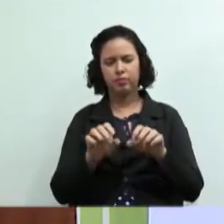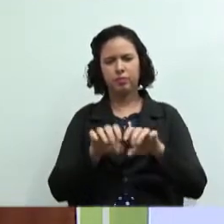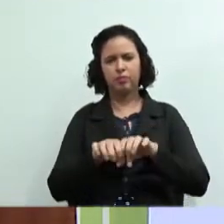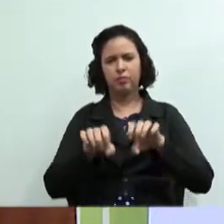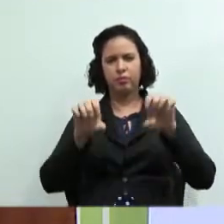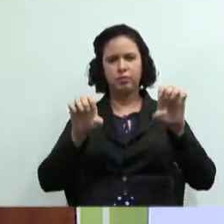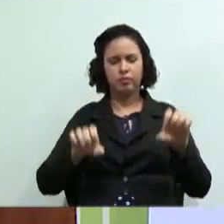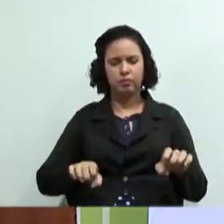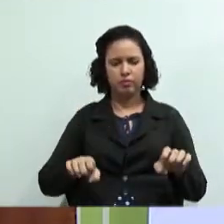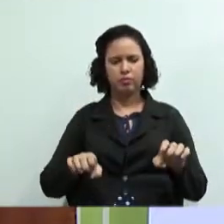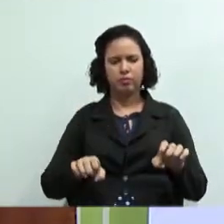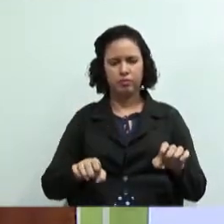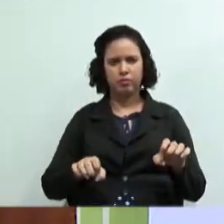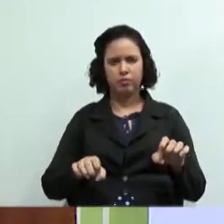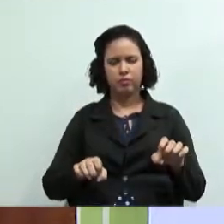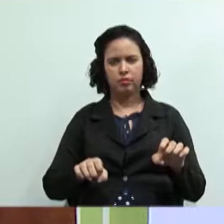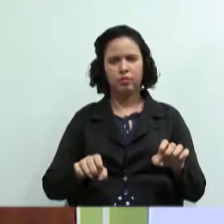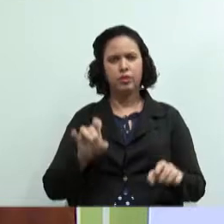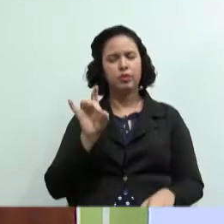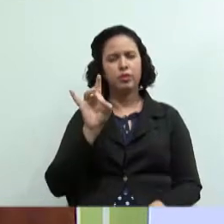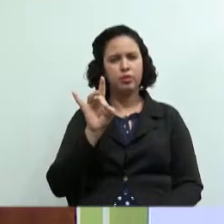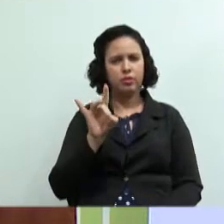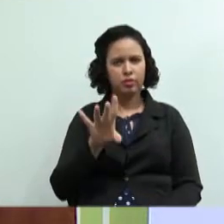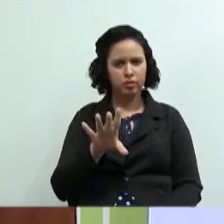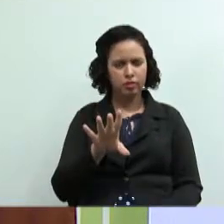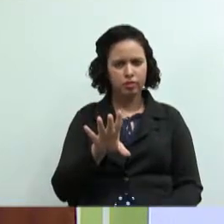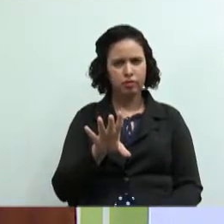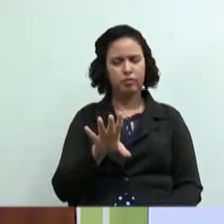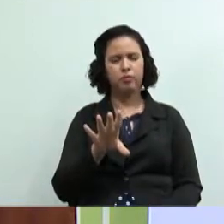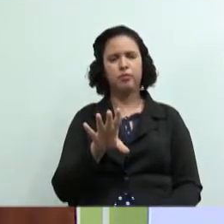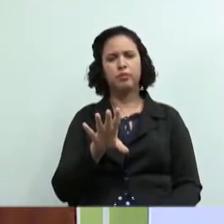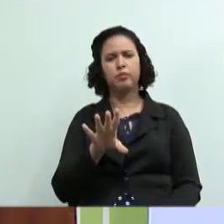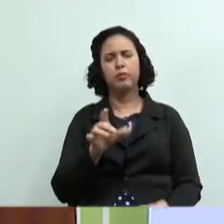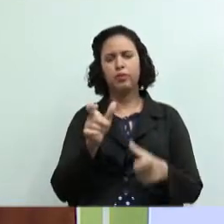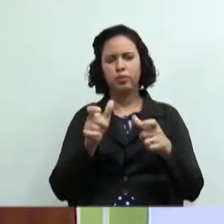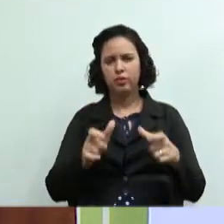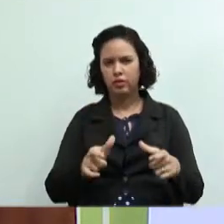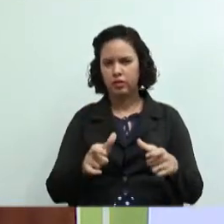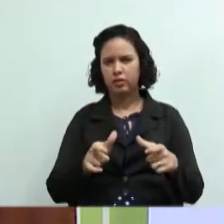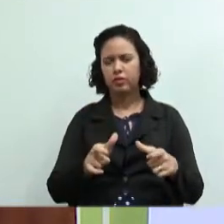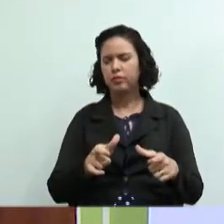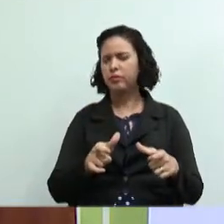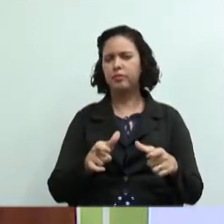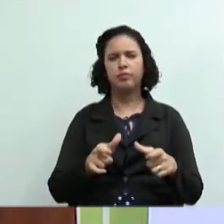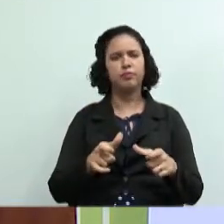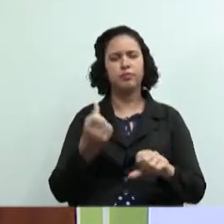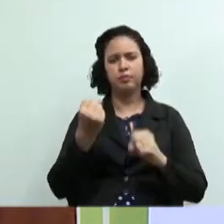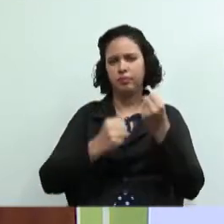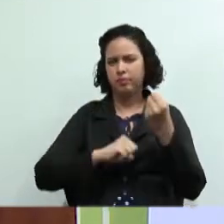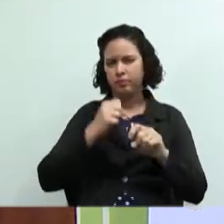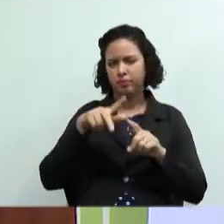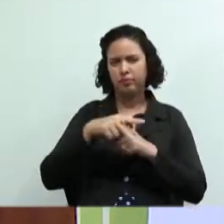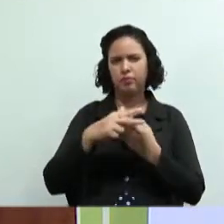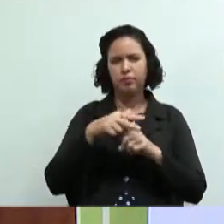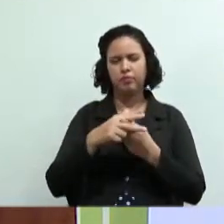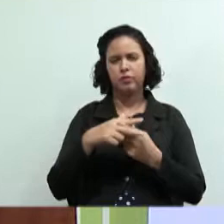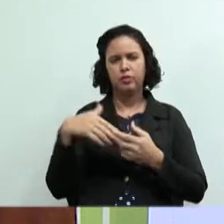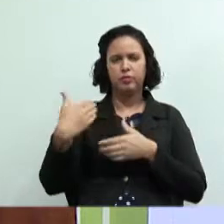contemplam não só a estrutura física como as máquinas e as ferramentas do nosso processo produtivo